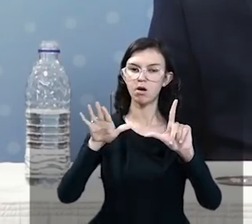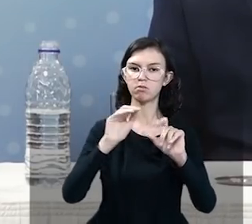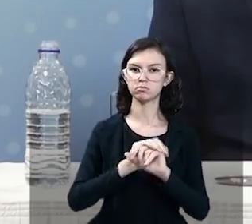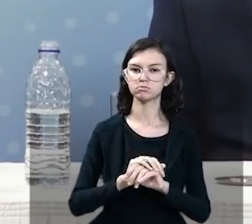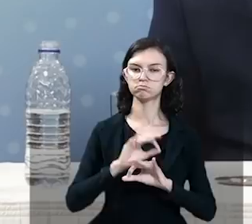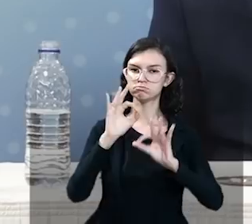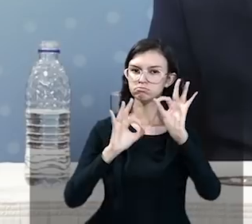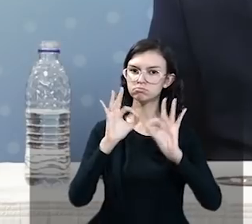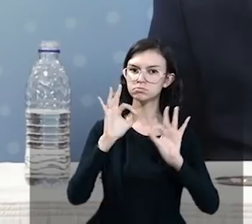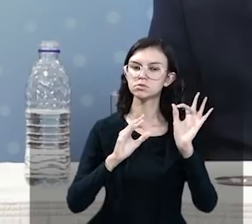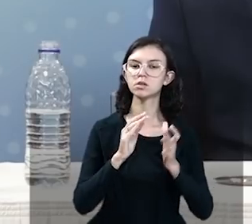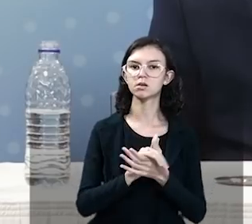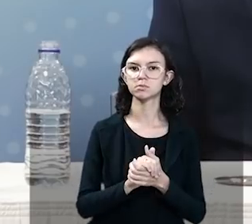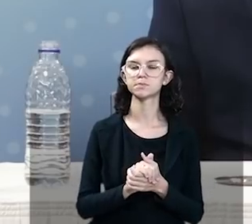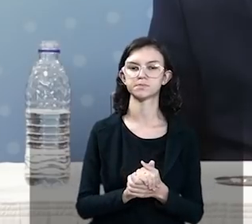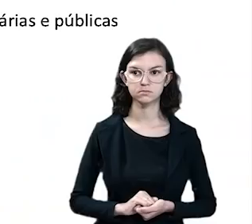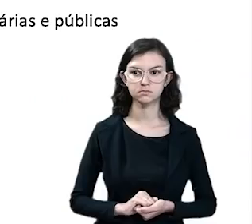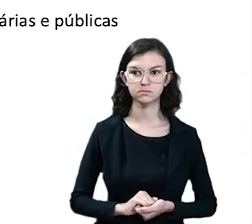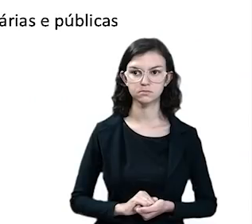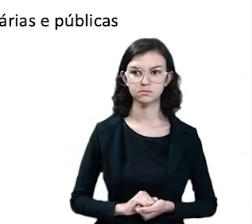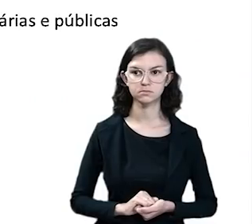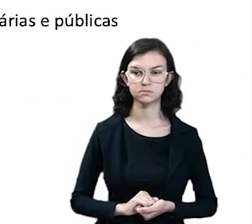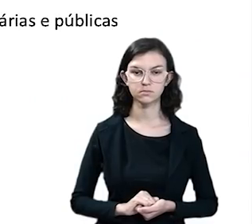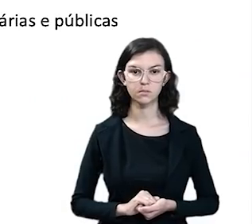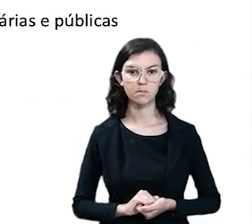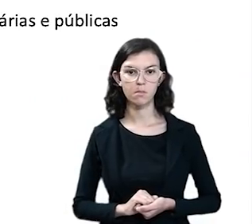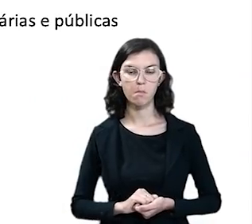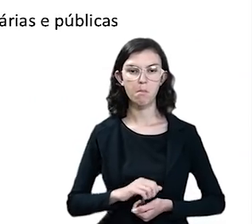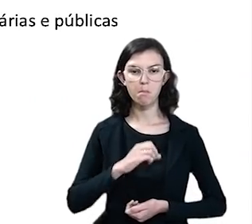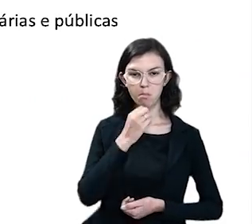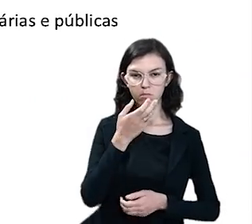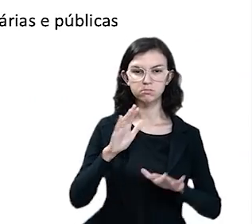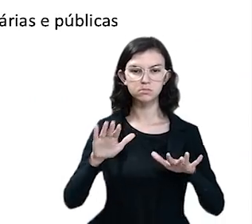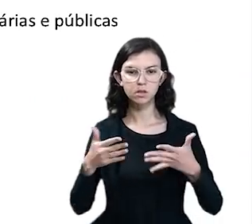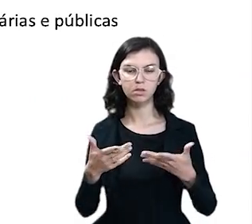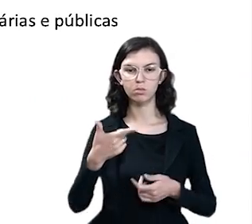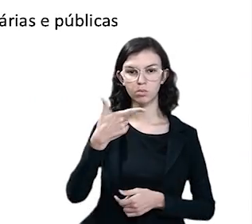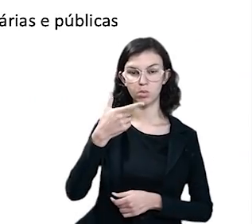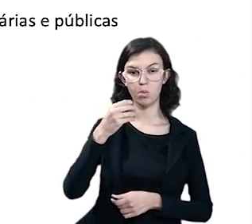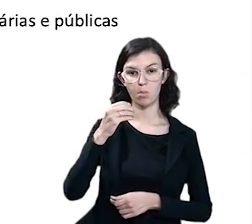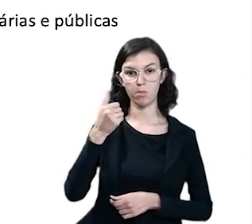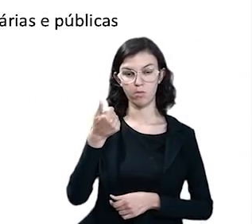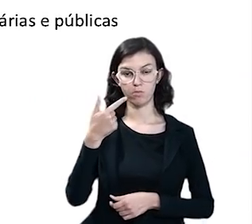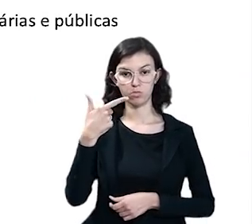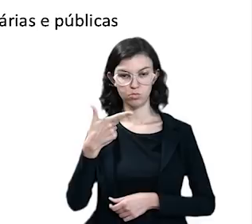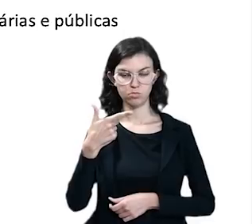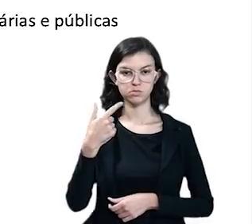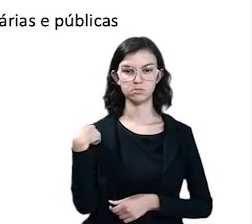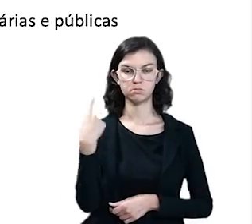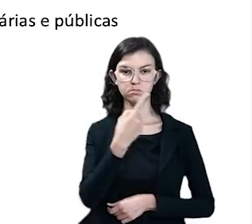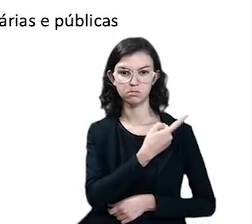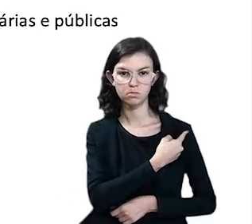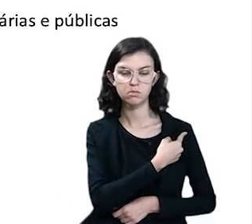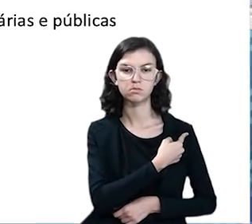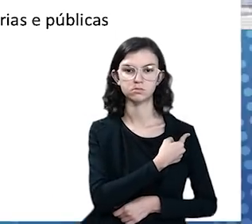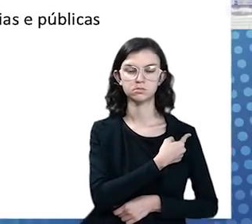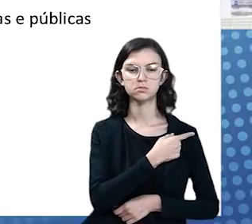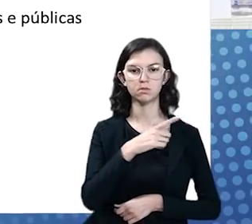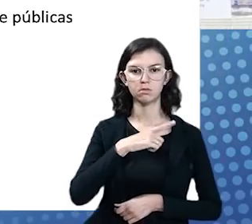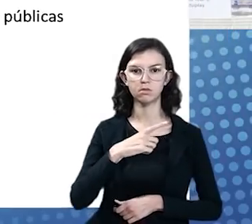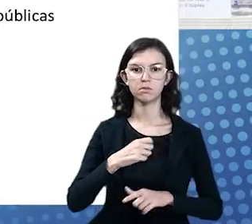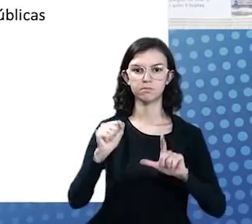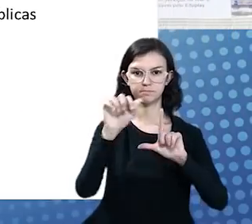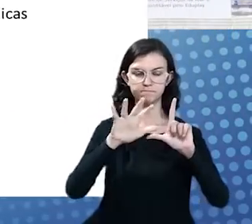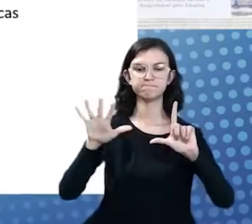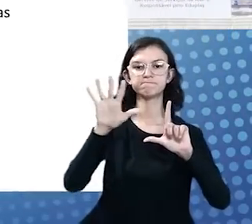devidamente em produção. Próxima, por favor. Bom, então, em 2012, nós temos aí o portal do vídeo